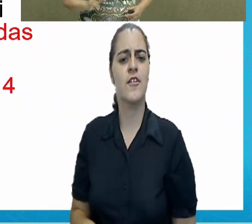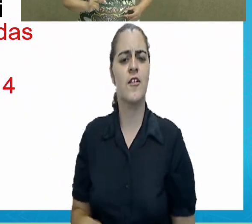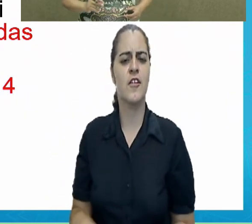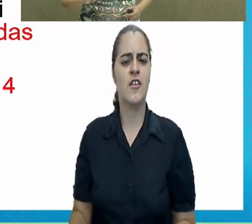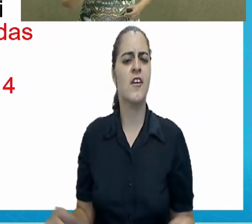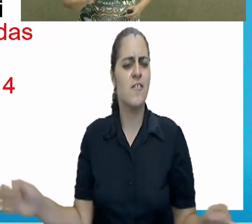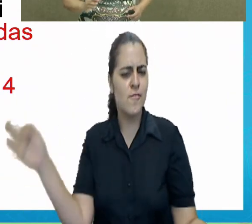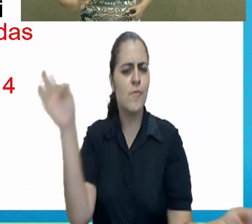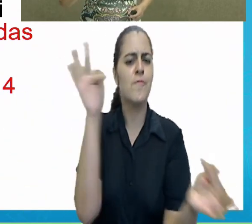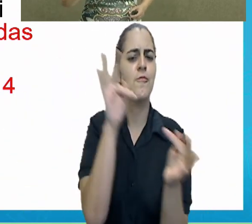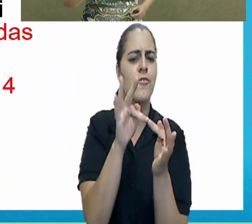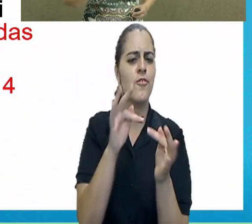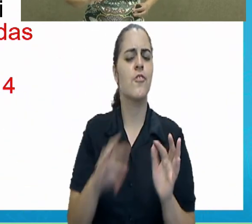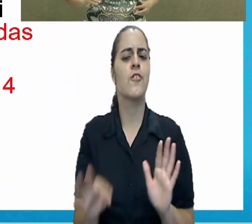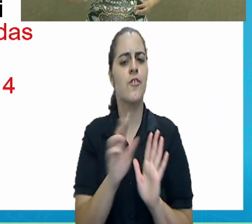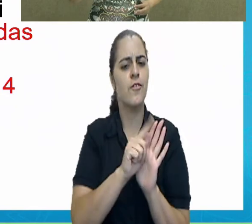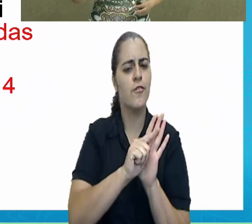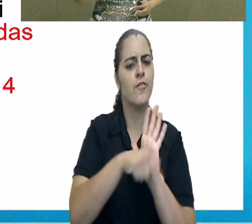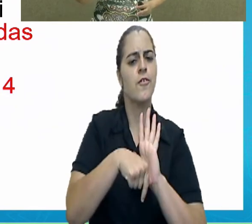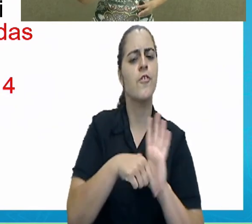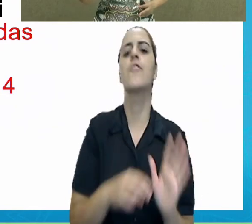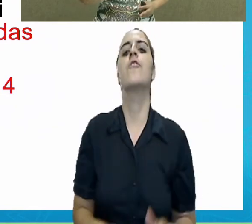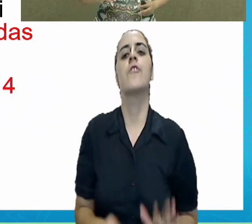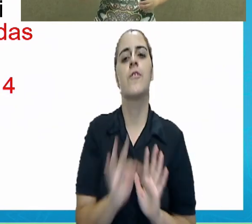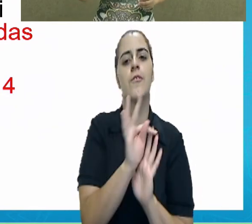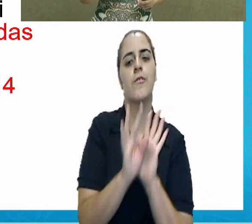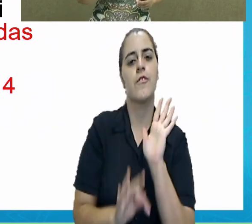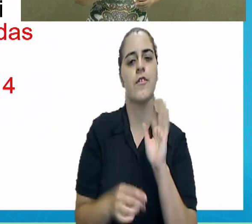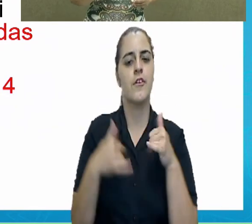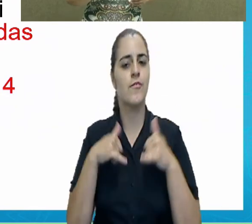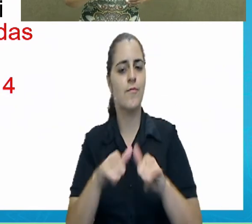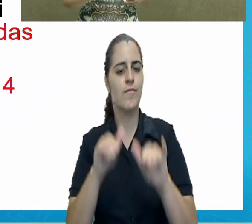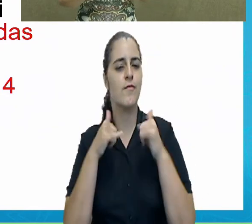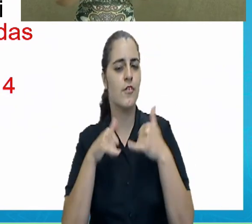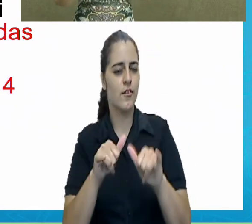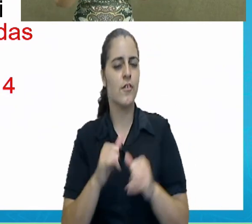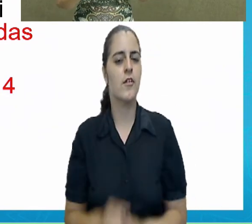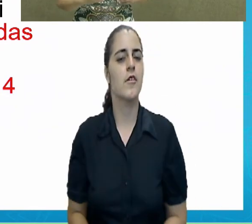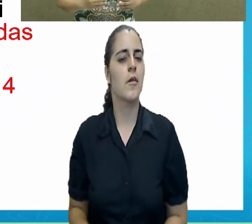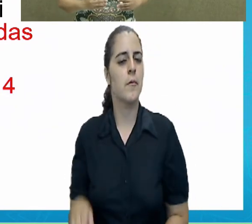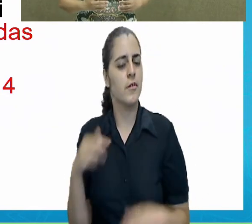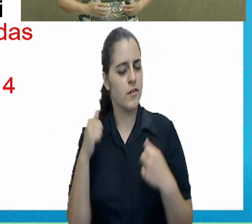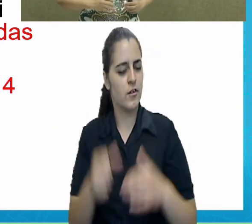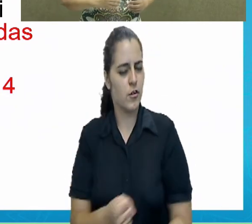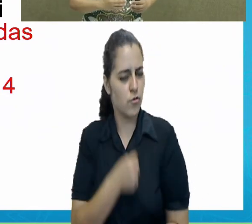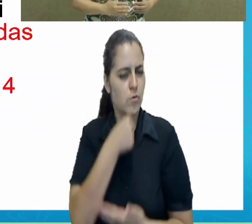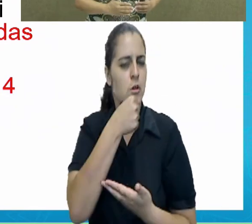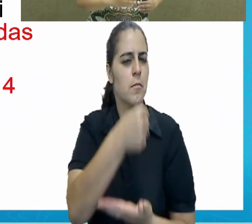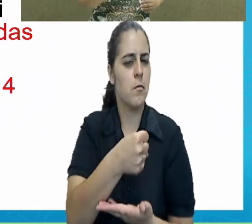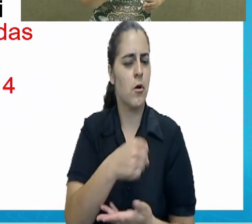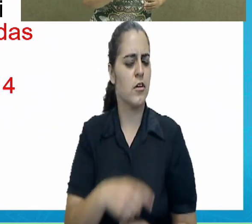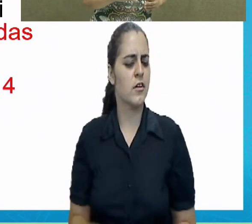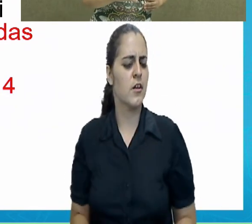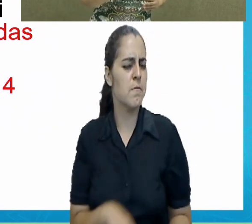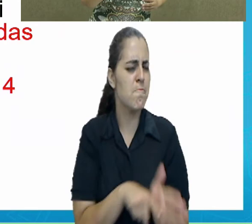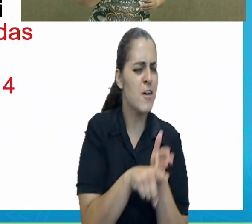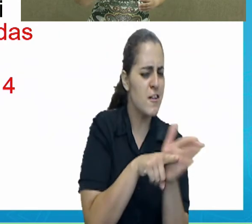fundamento do gênero textual notícia. É preciso que haja um repórter que vá